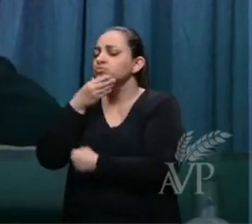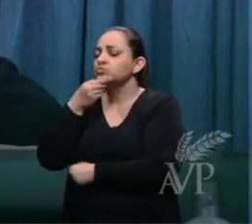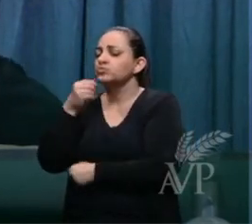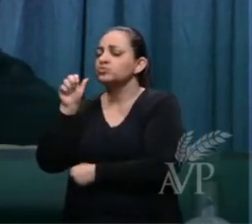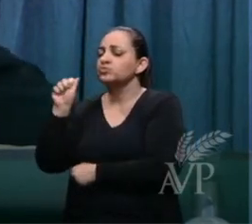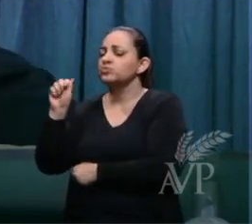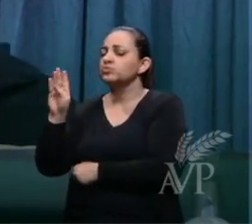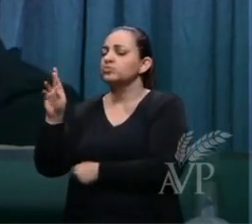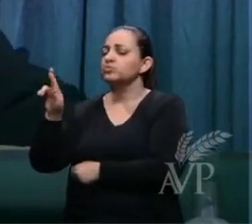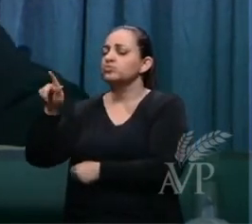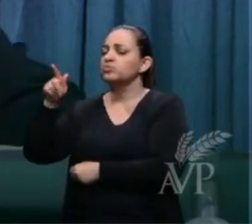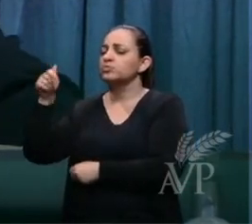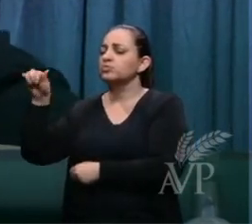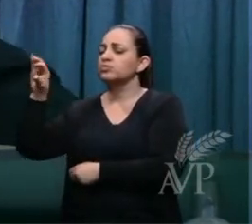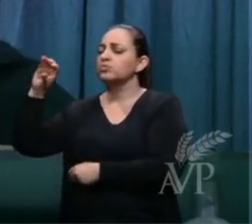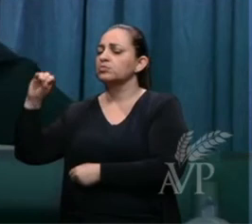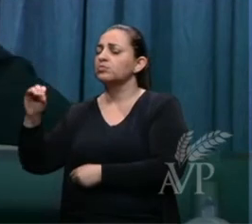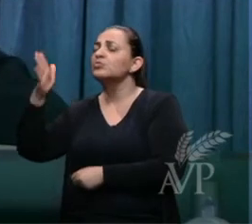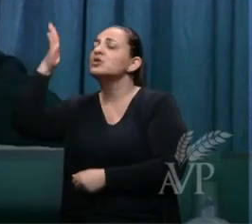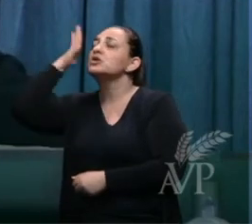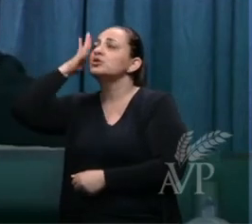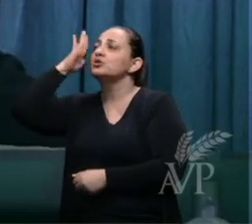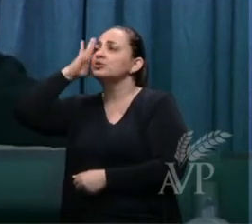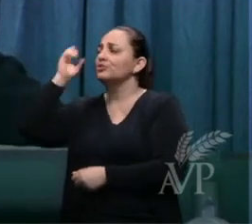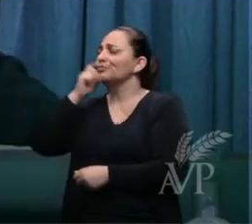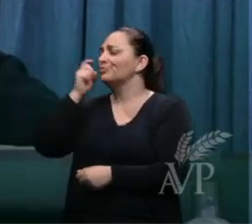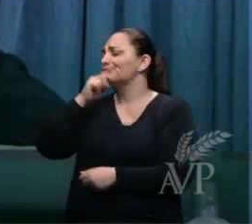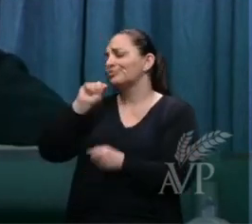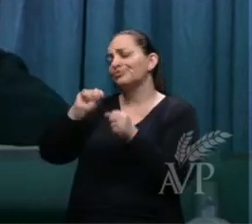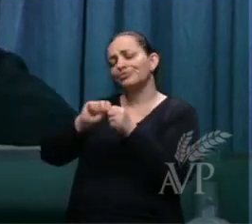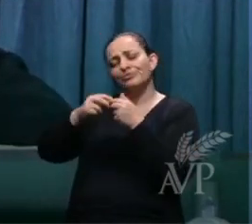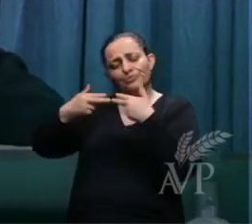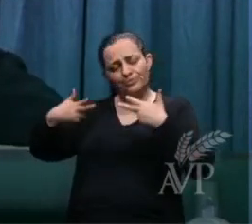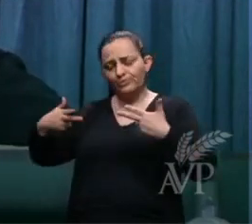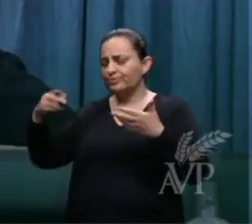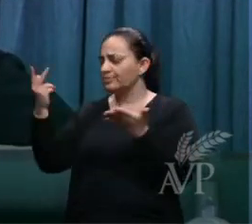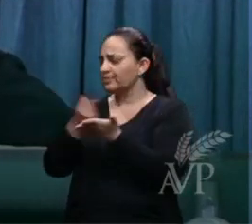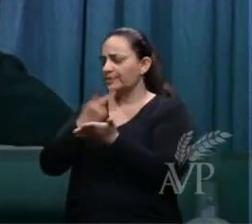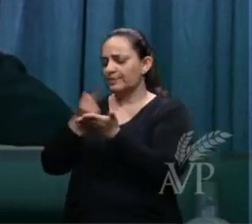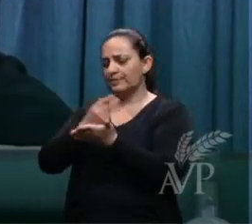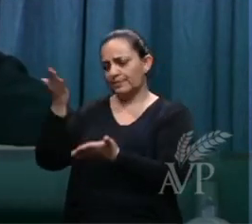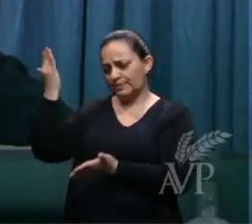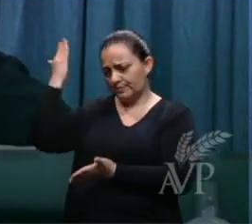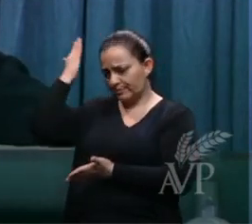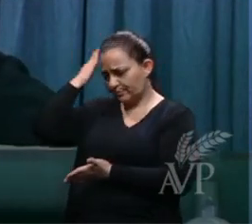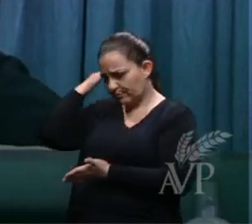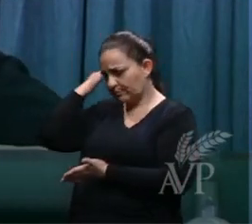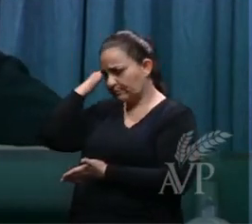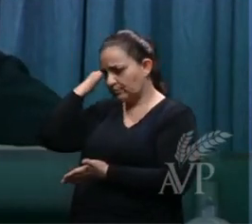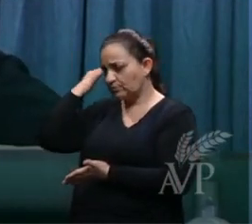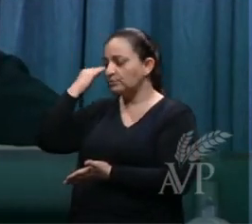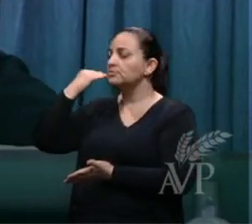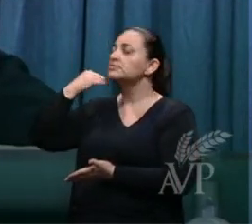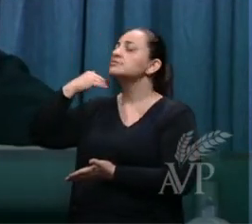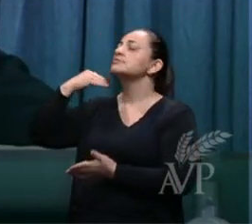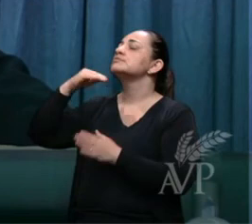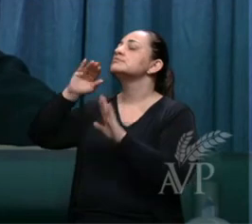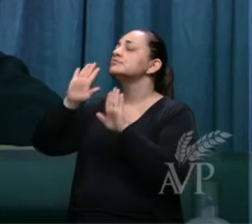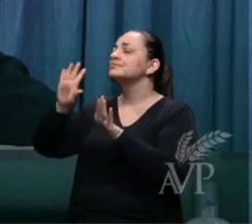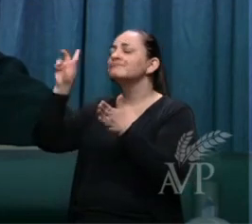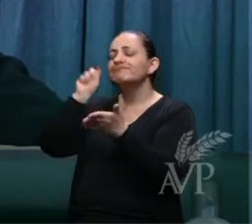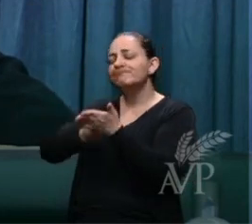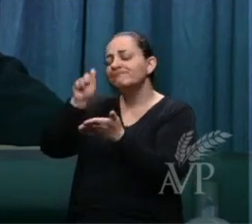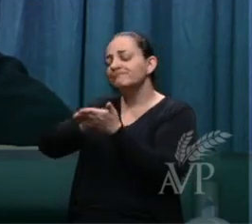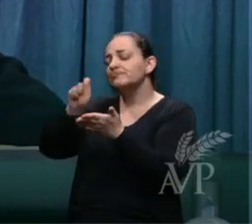eu sei que Abraão mentiu Abraão Abraão fez coisas erradas do passado mas quando foi escrever